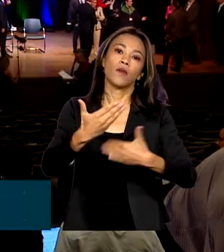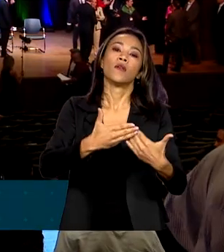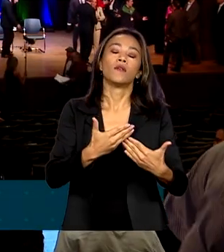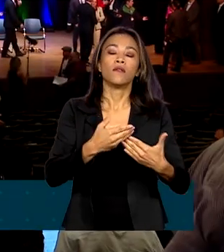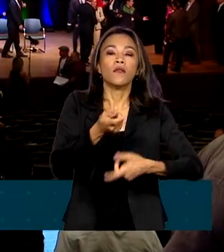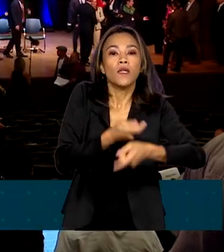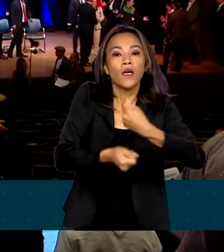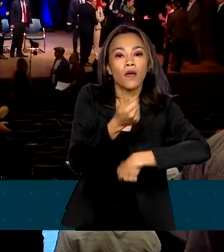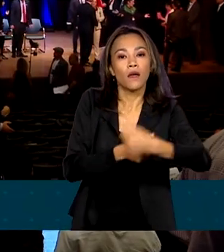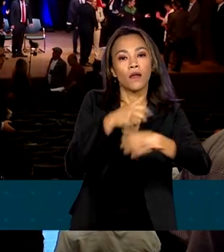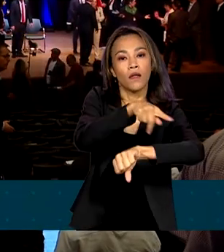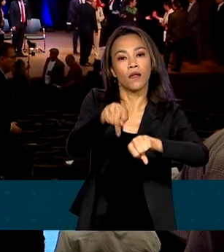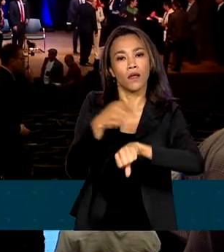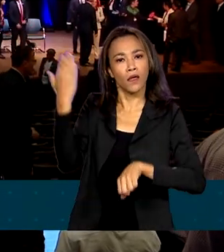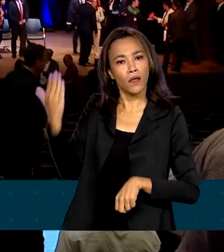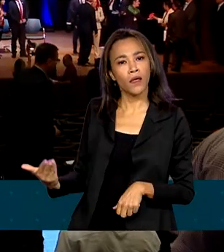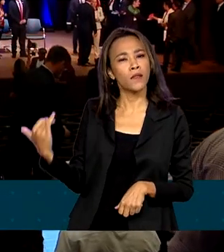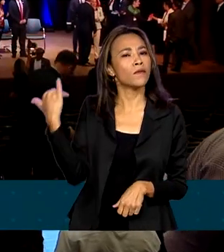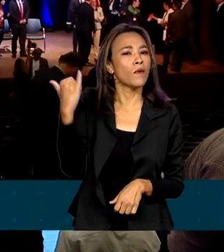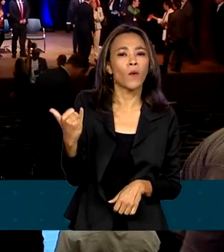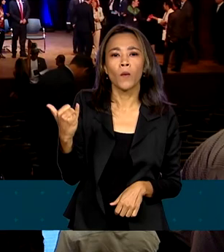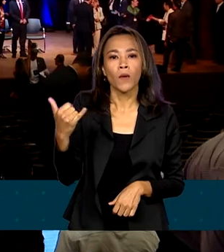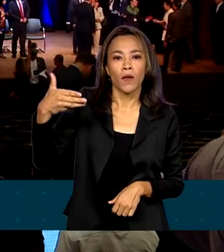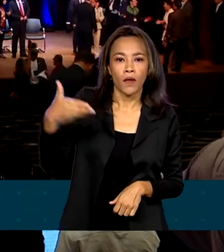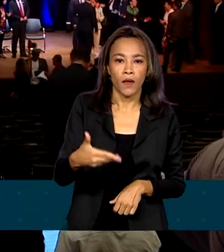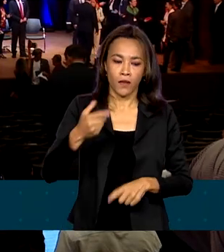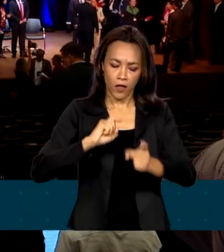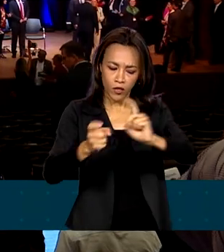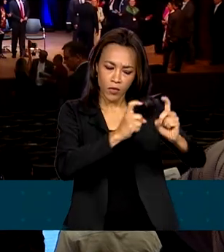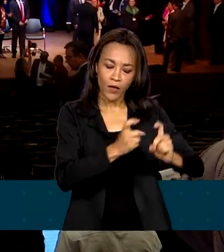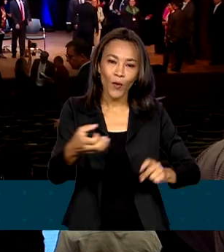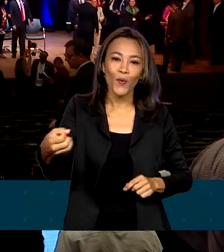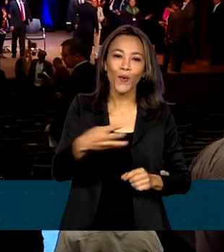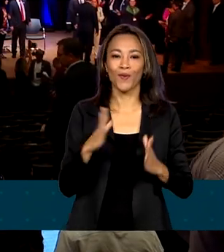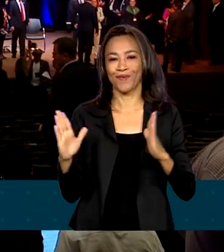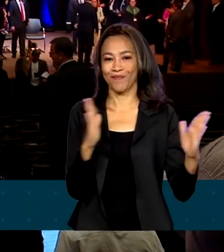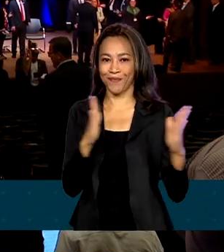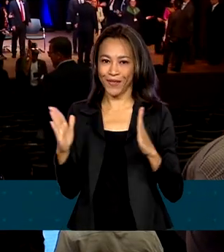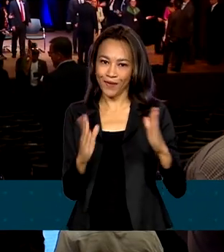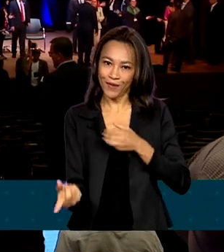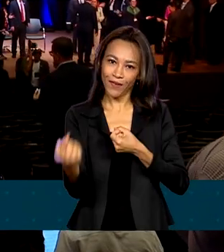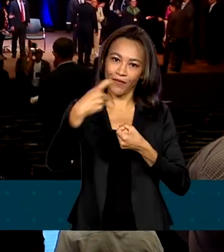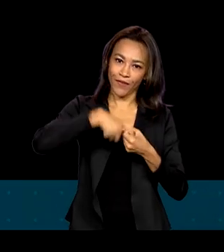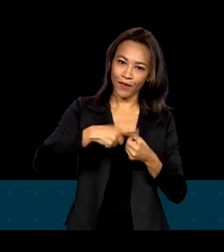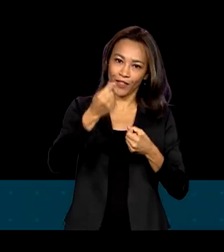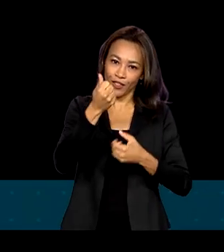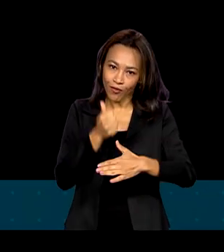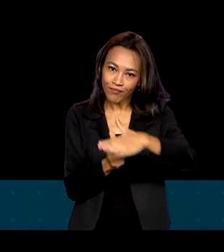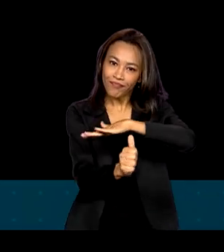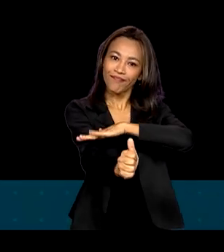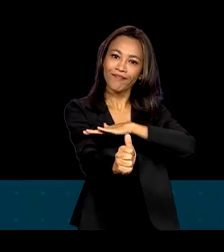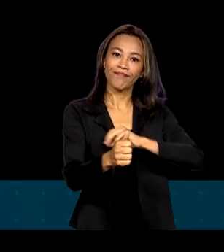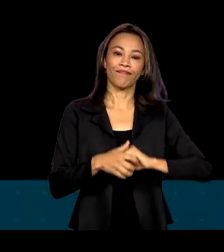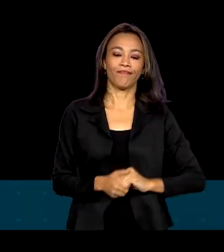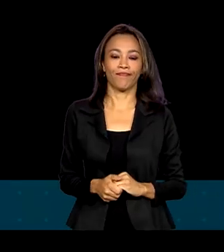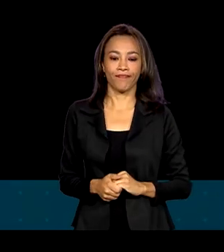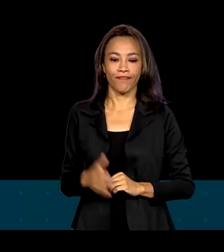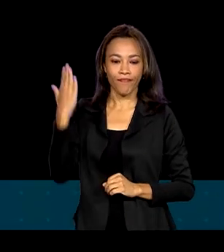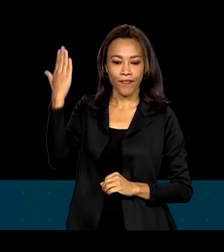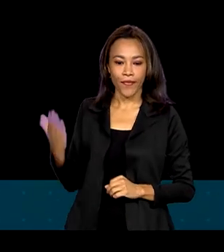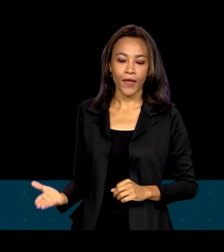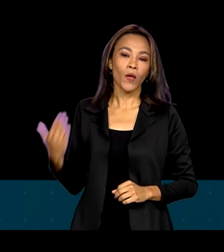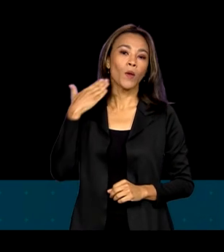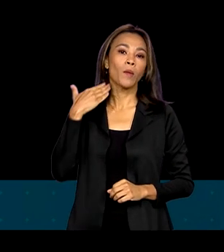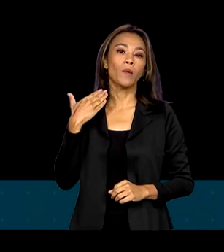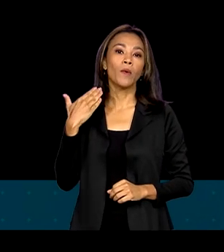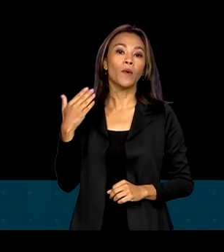e destacou que essa gestão representa um novo momento de retomada de investimentos. O BNDES nunca deu dinheiro